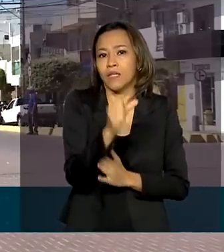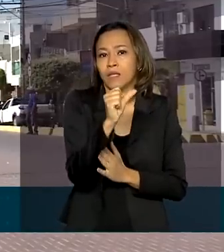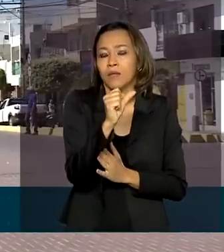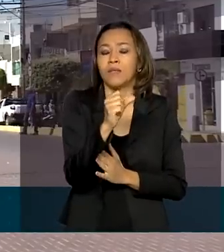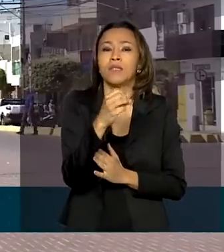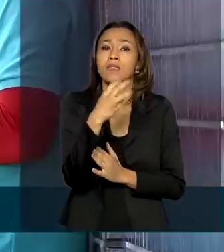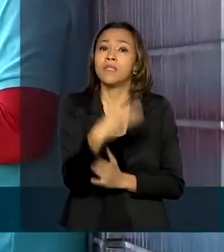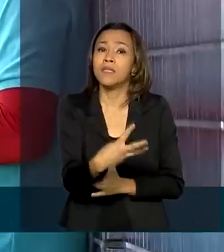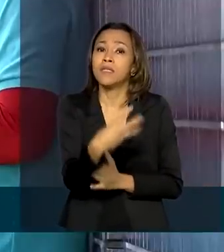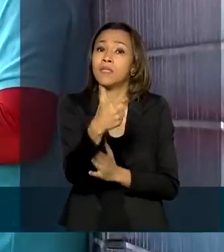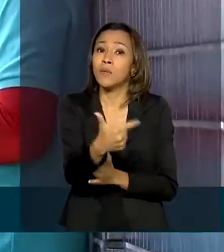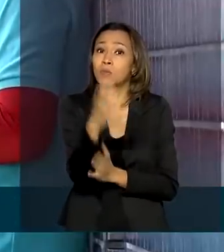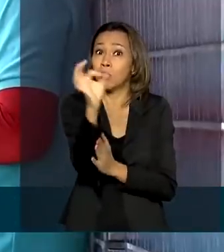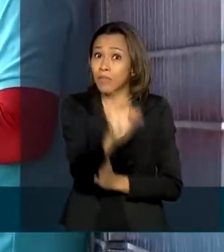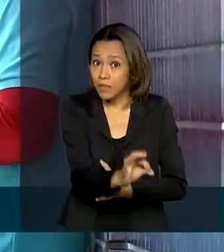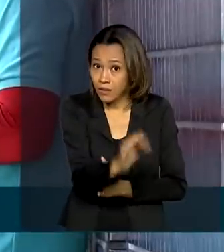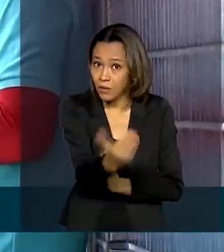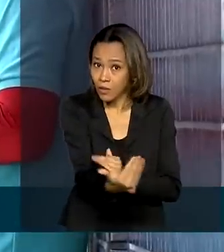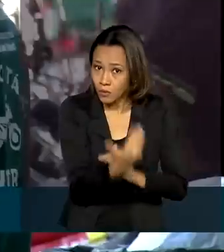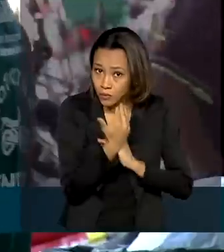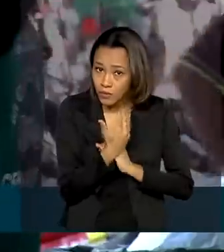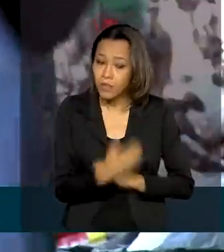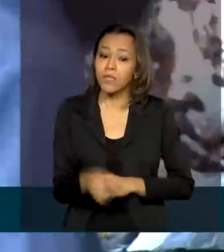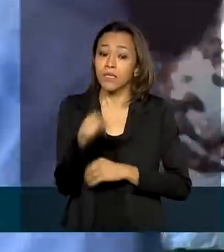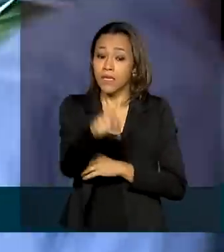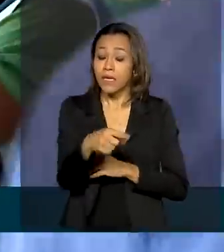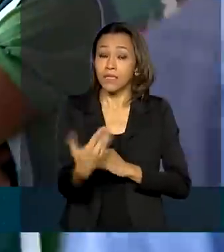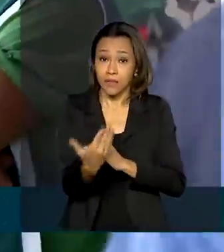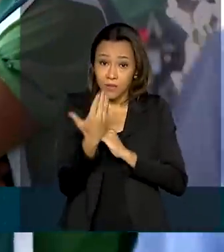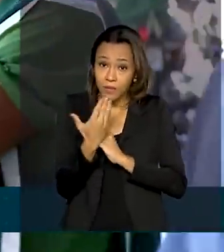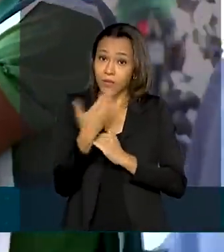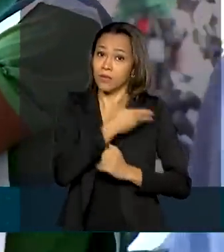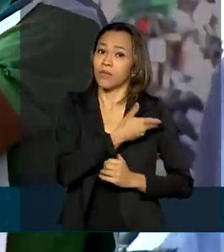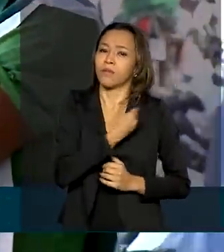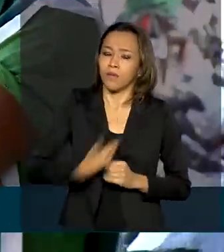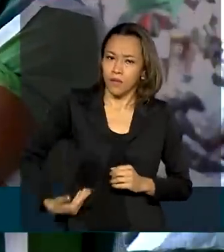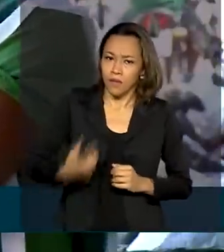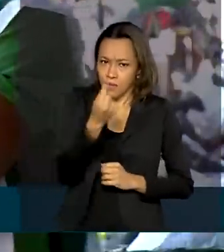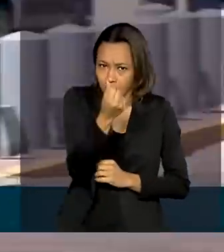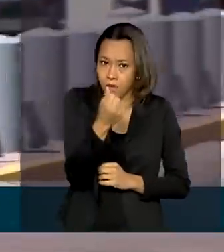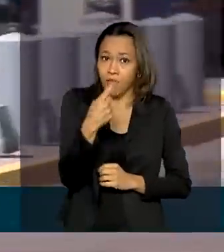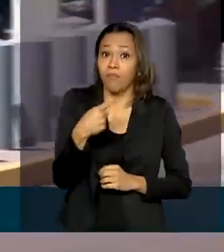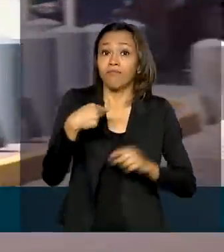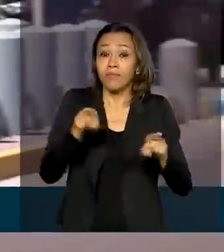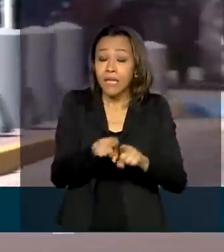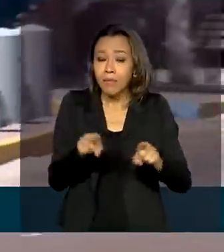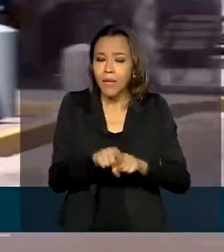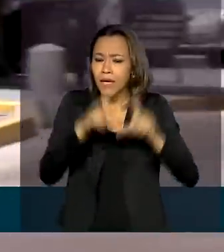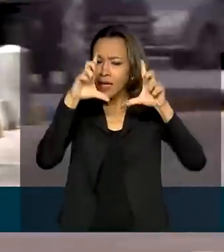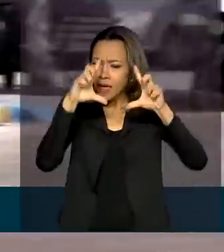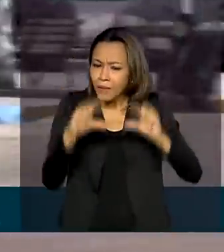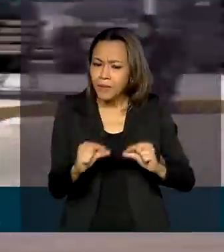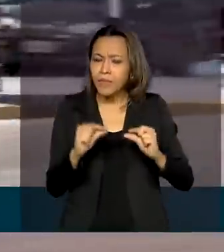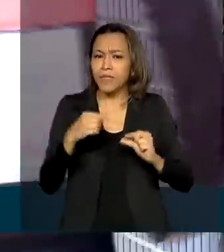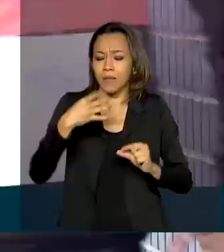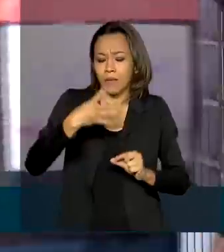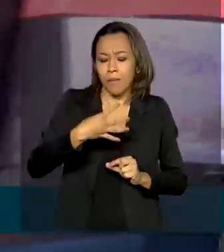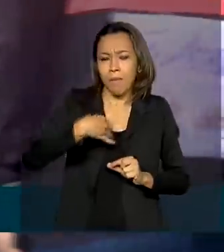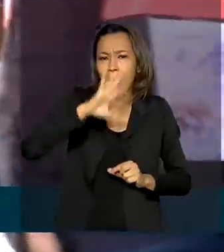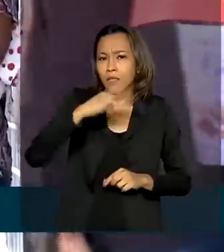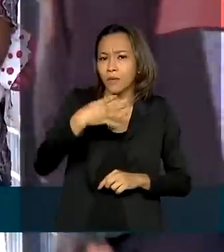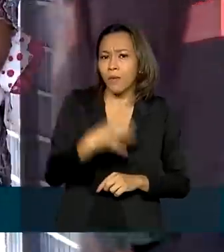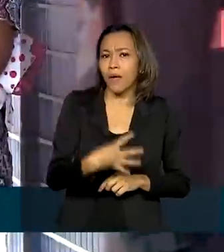% no período. E a ajuda financeira foi suficiente também para amenizar, em mais de 41%,